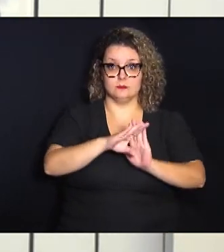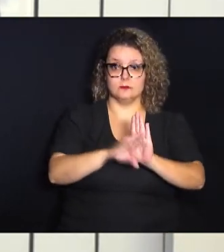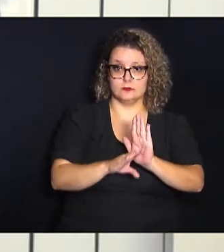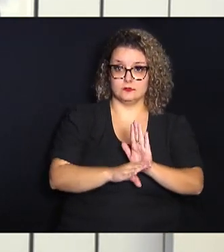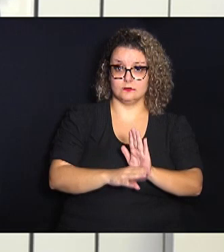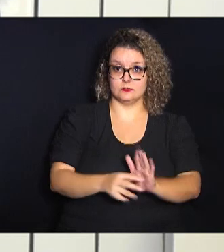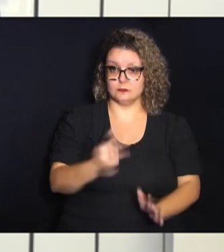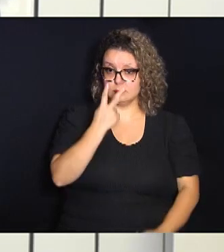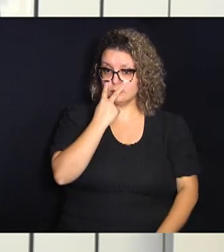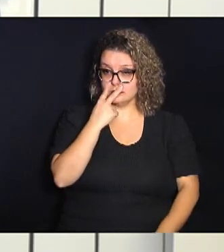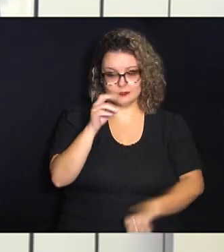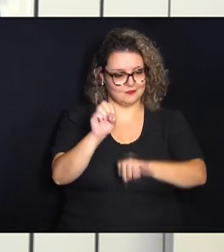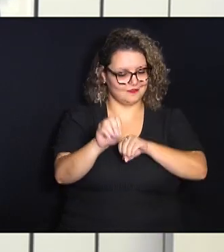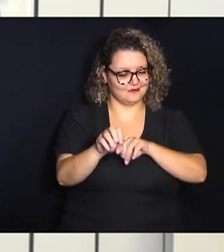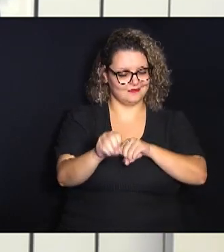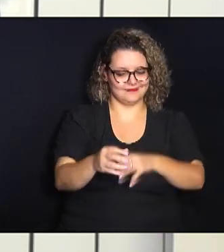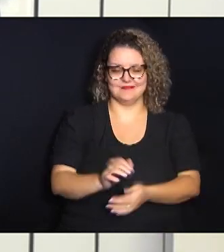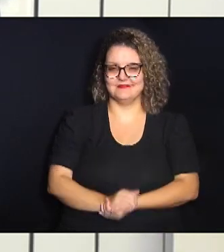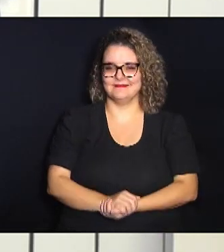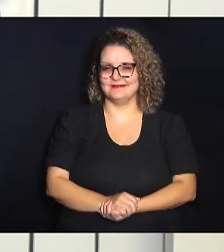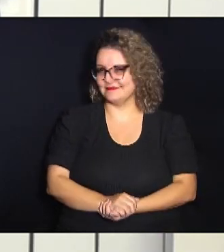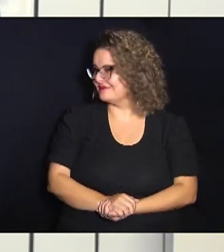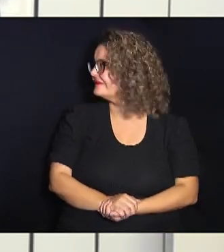sempre de olho na educação